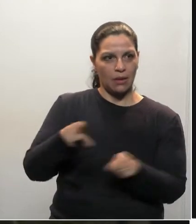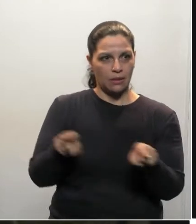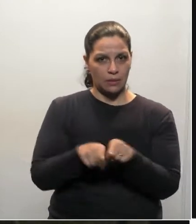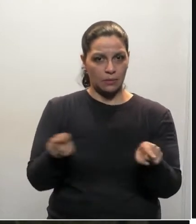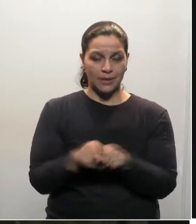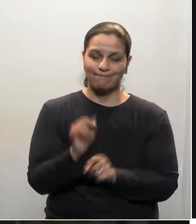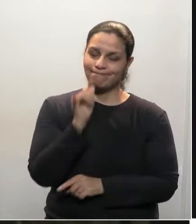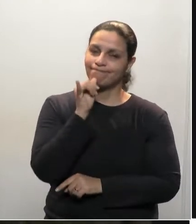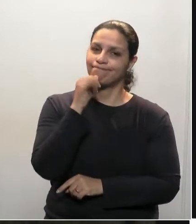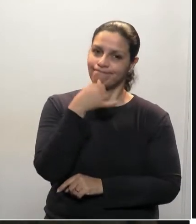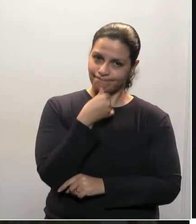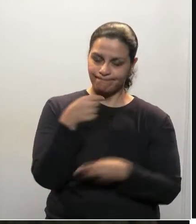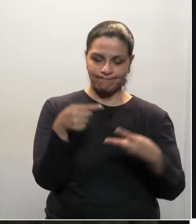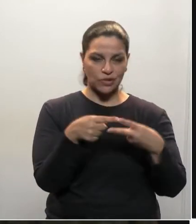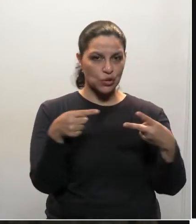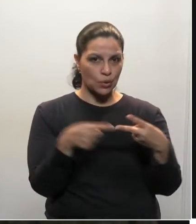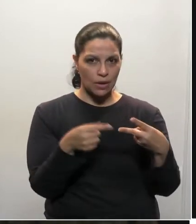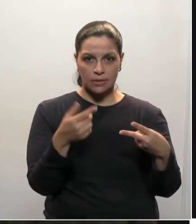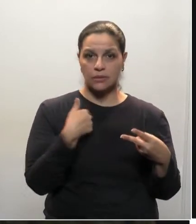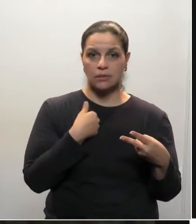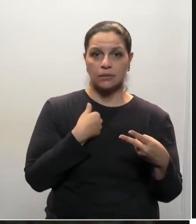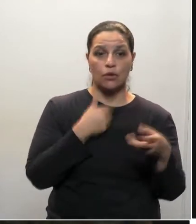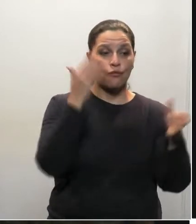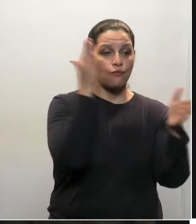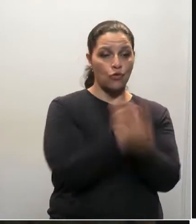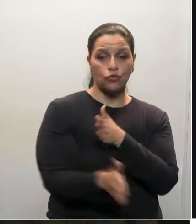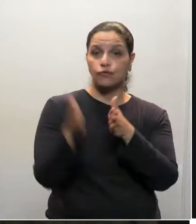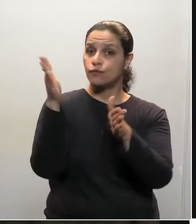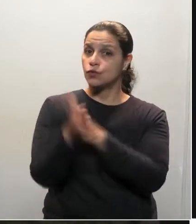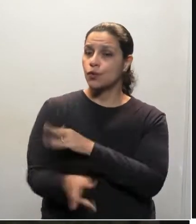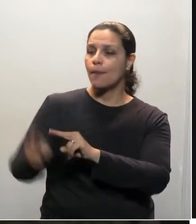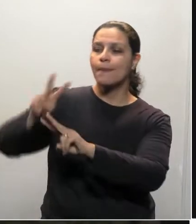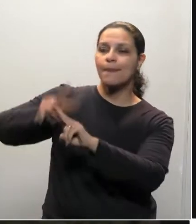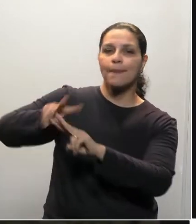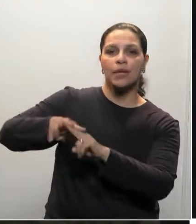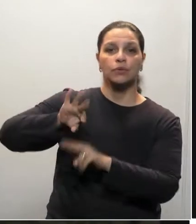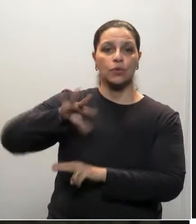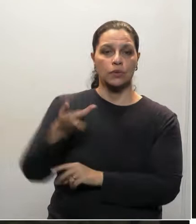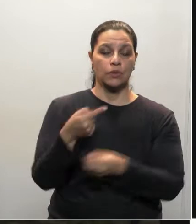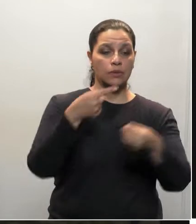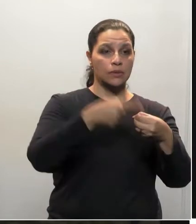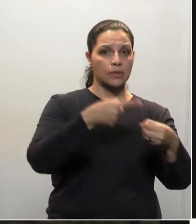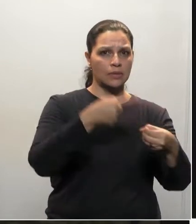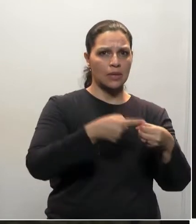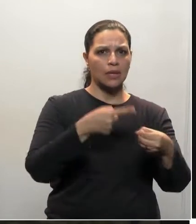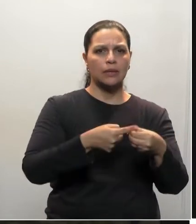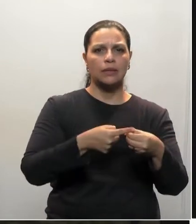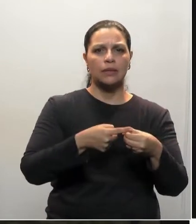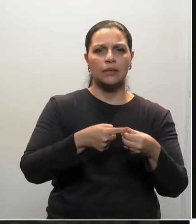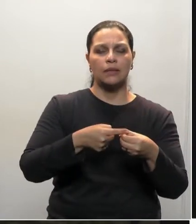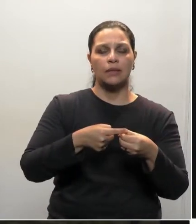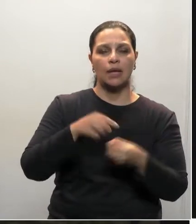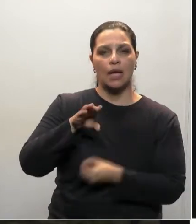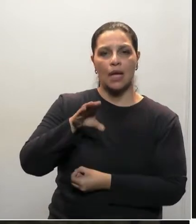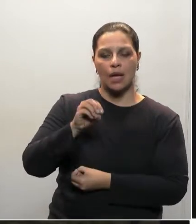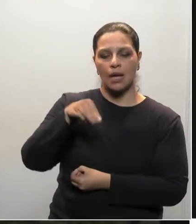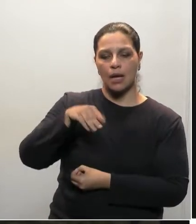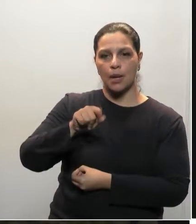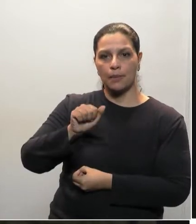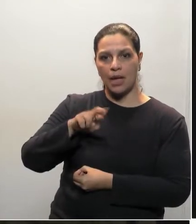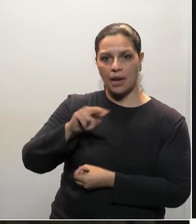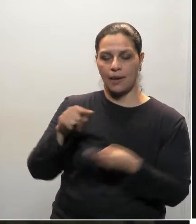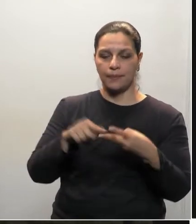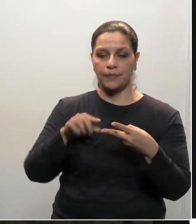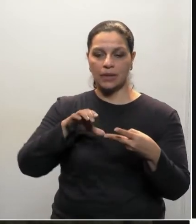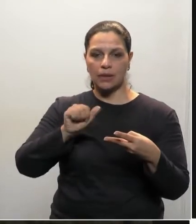lamentar aqui duas fugas de presos que aconteceram recentemente, uma em Campina Grande e outra em Cambará. Apesar de